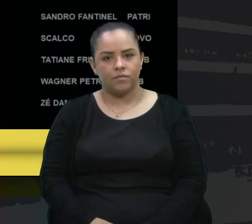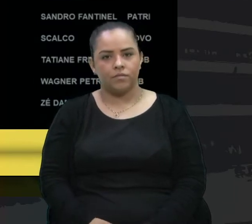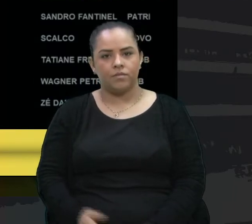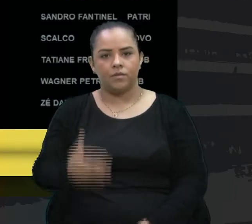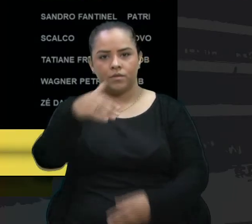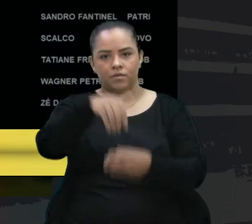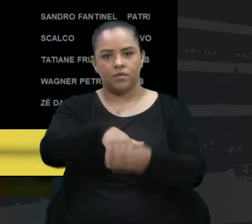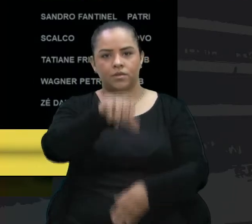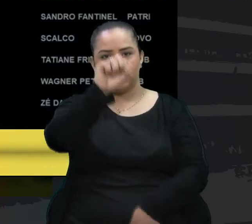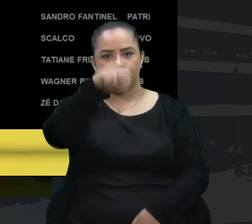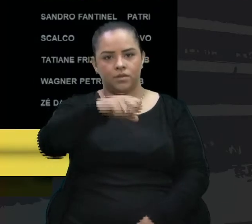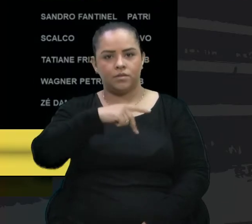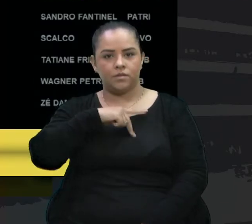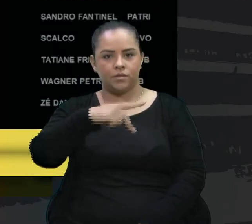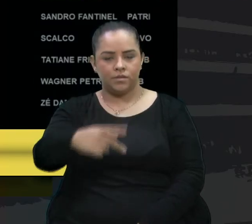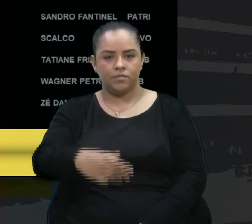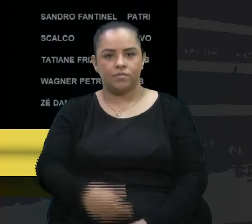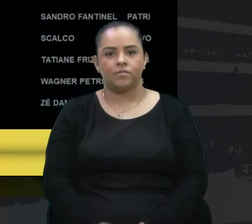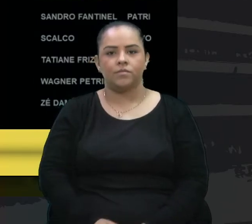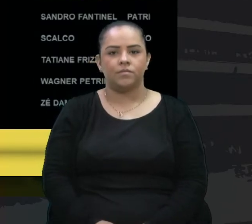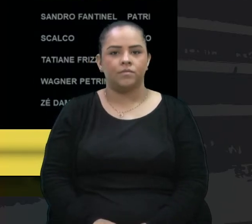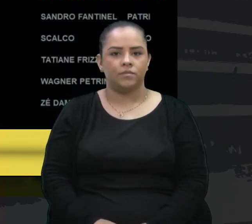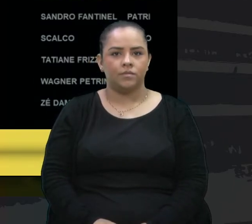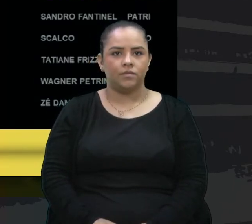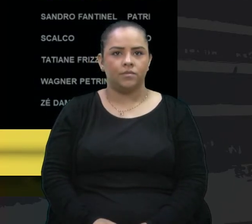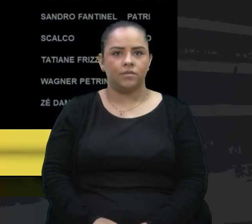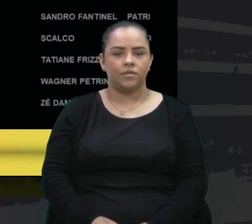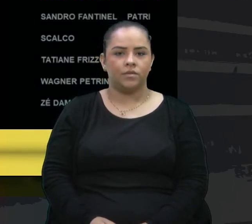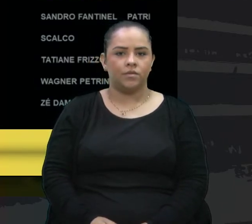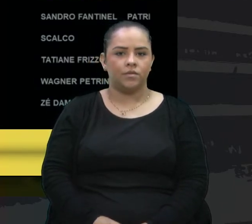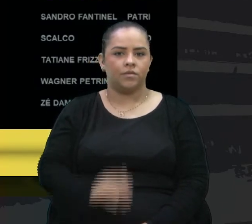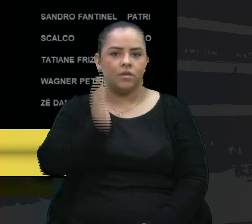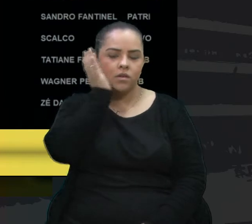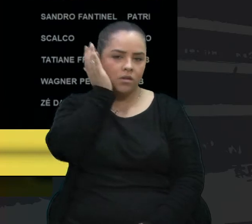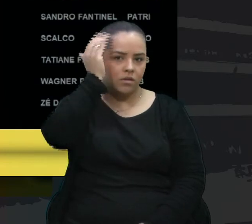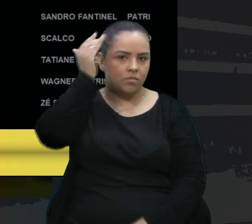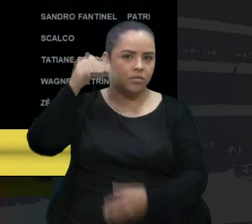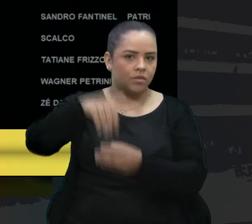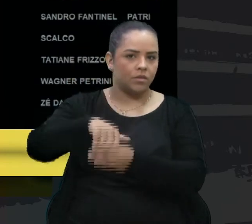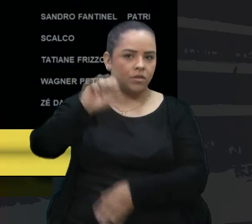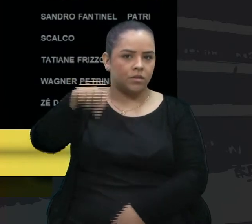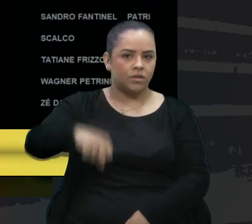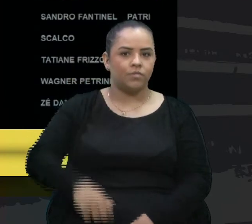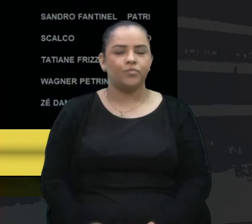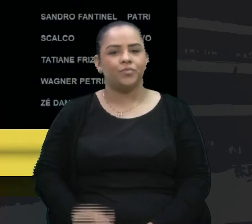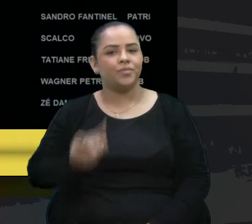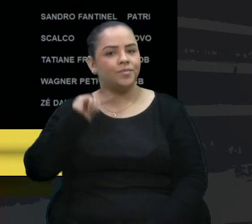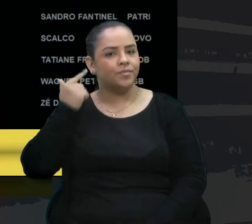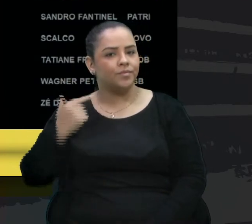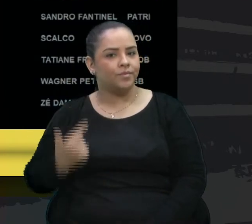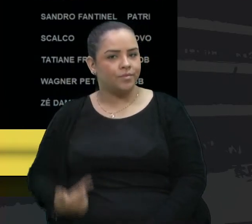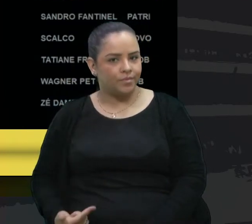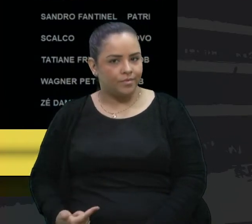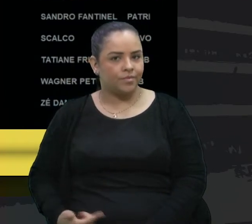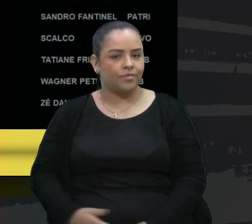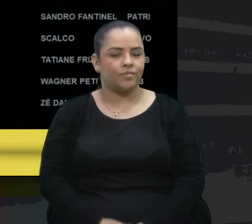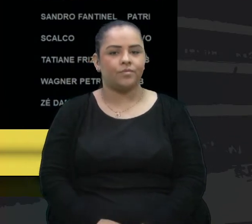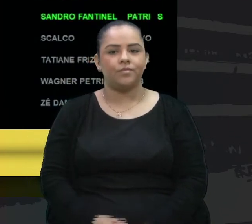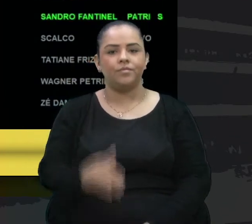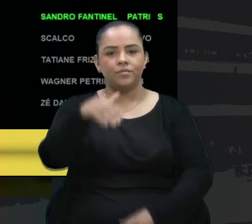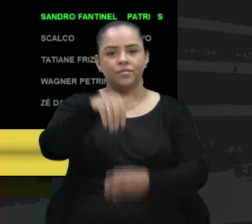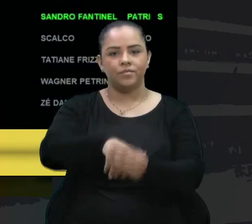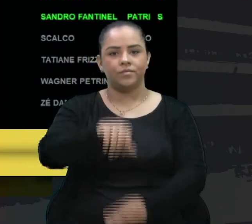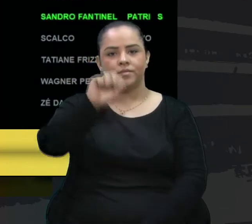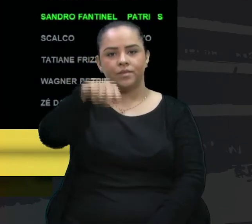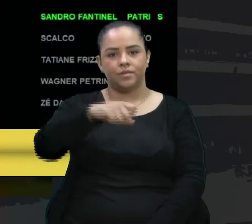vota sim, vereador Felipe, vota sim. Vereadora Gladys Brisson, vota